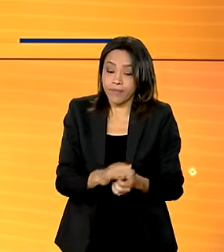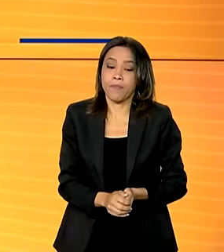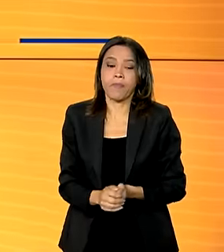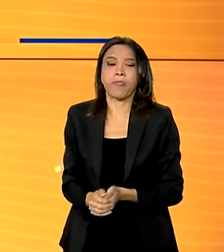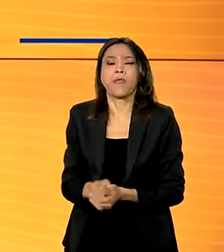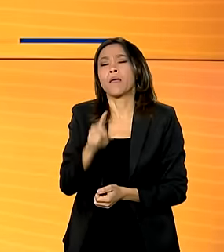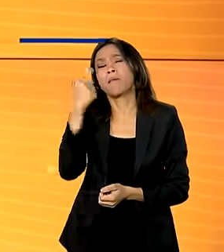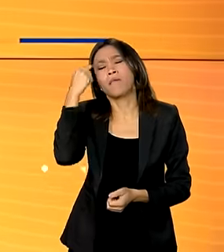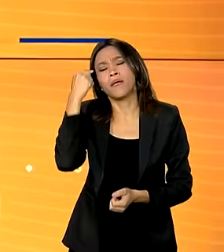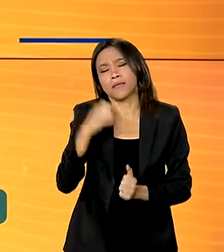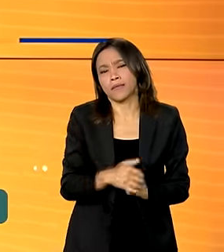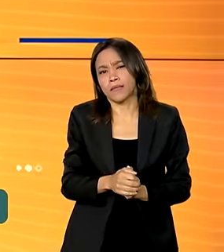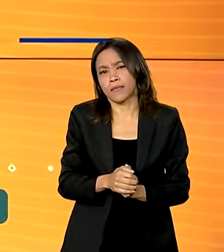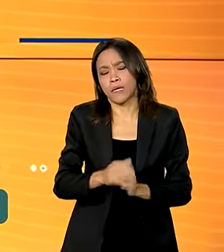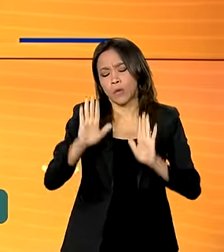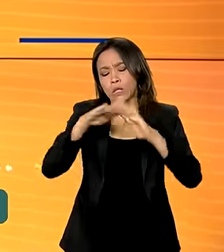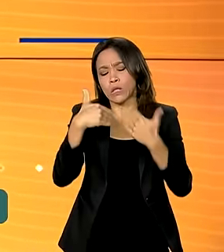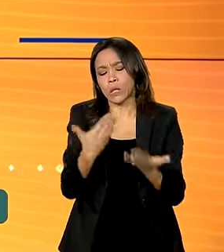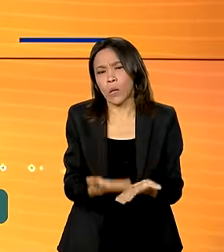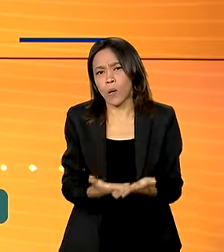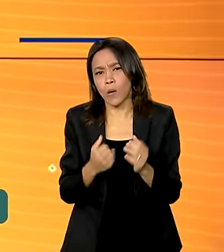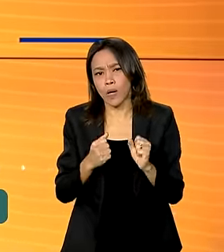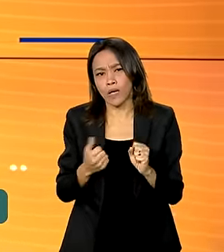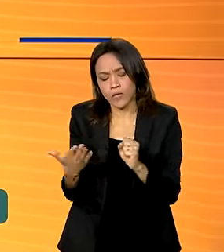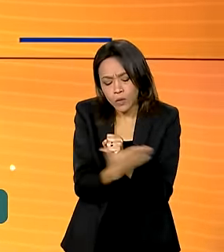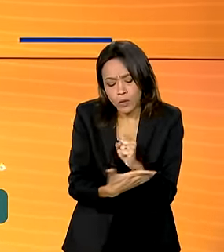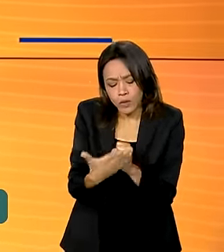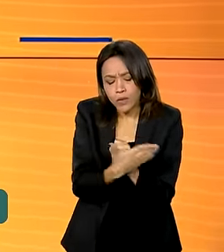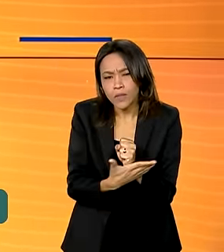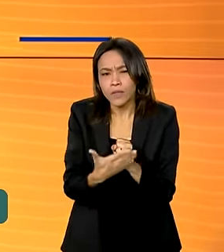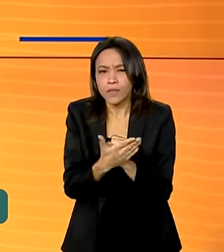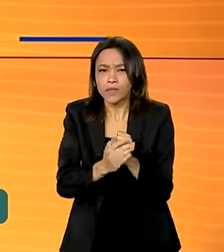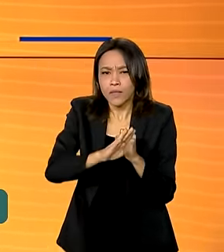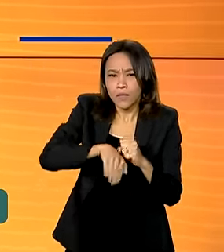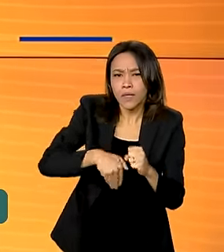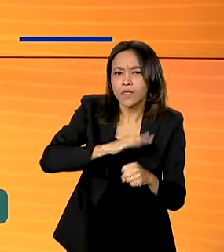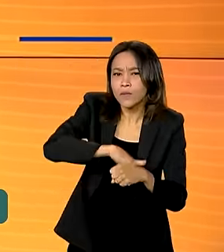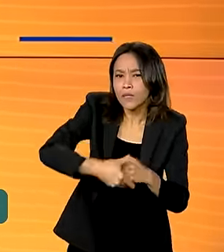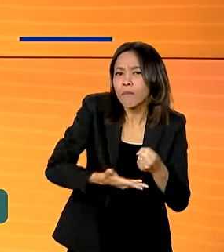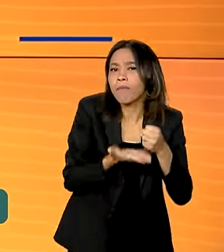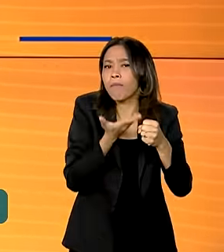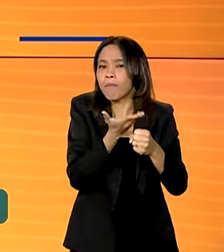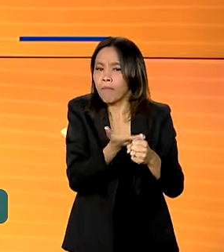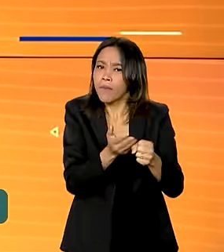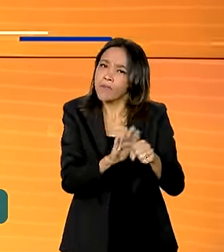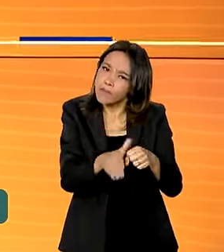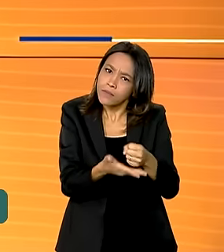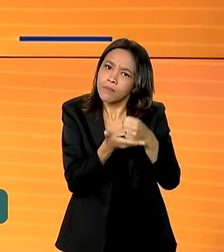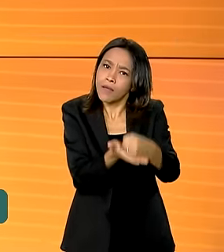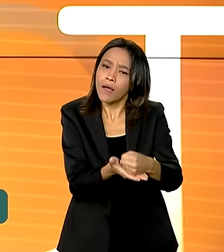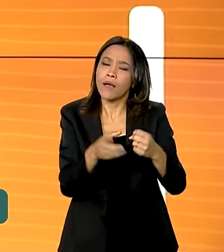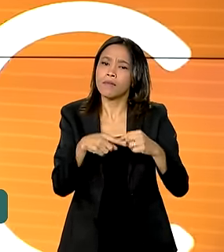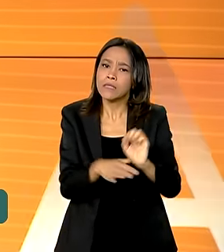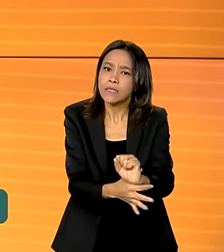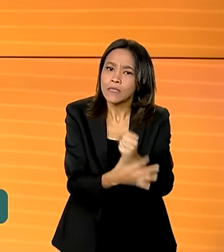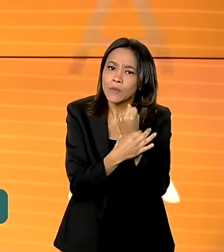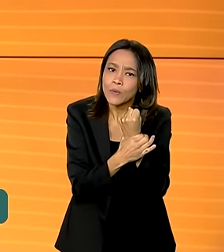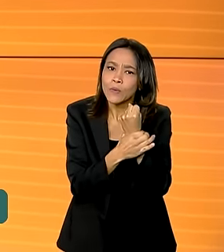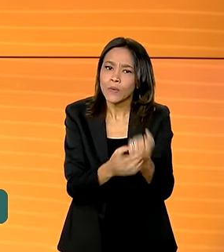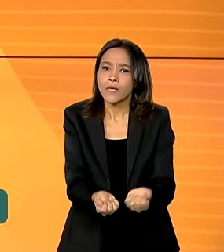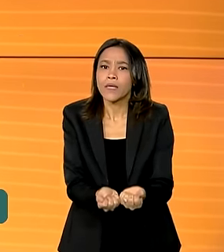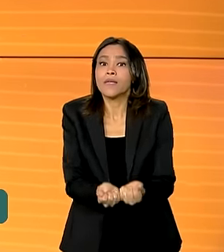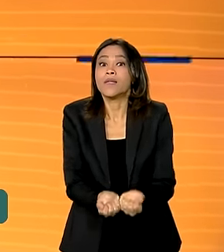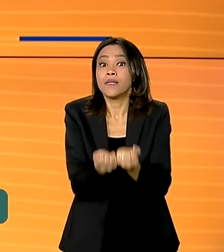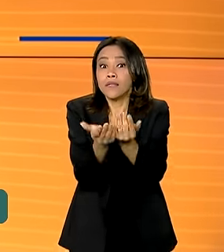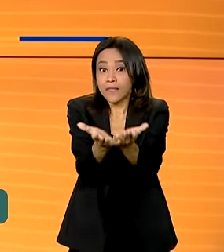de maneira totalmente sustentável, de forma rápida e segura para a comunidade, com a redução média na entrega de